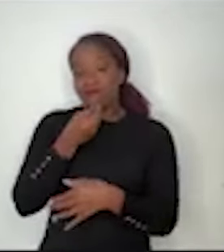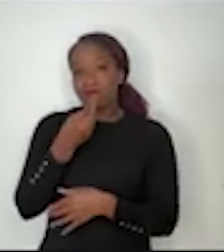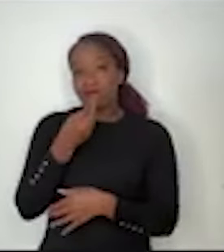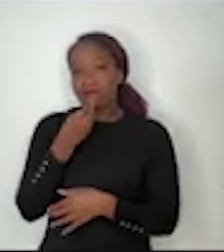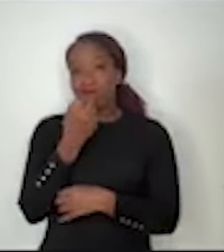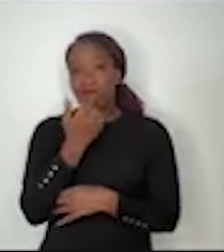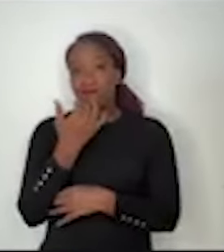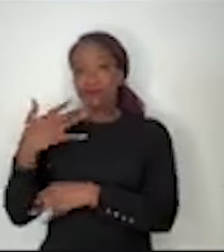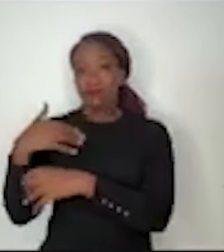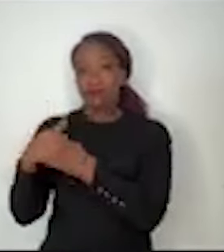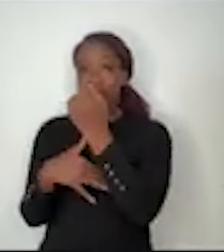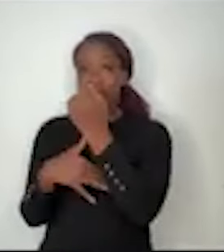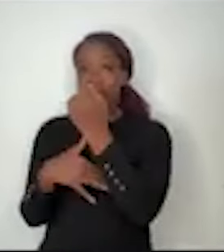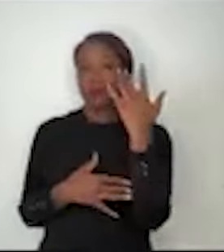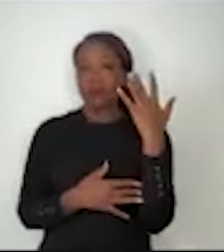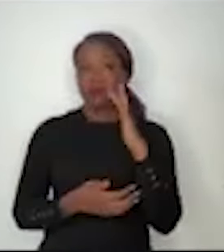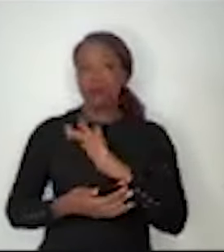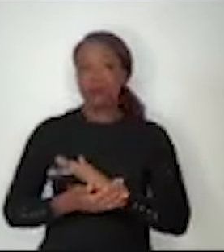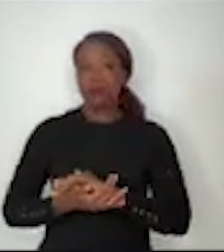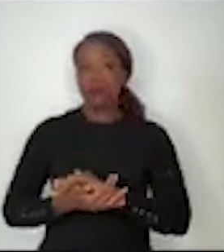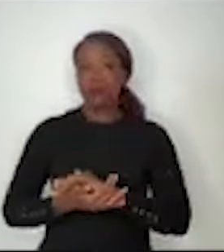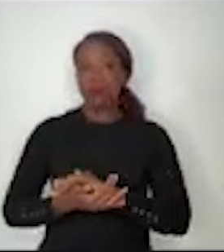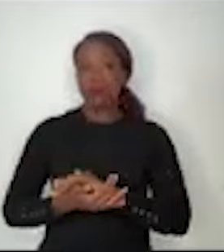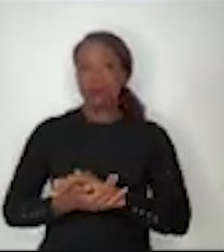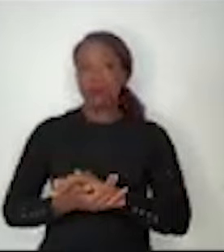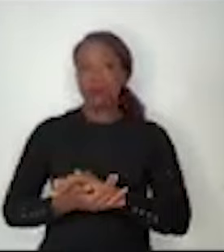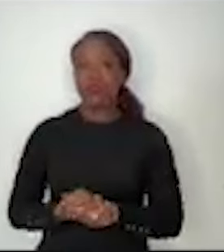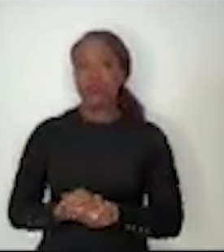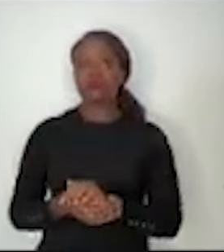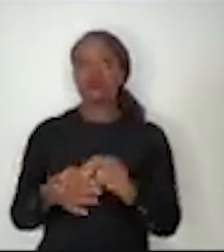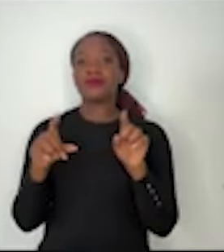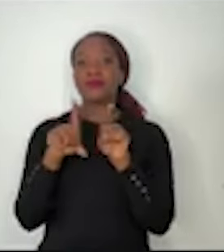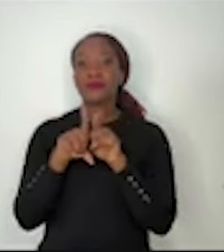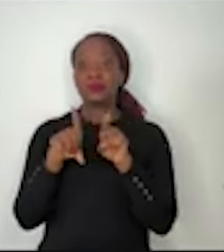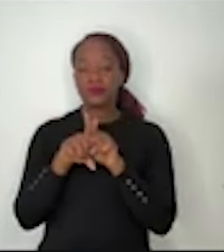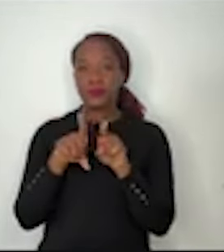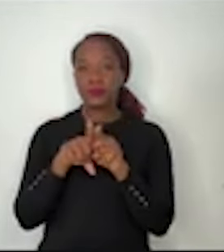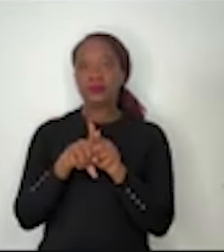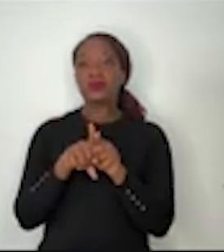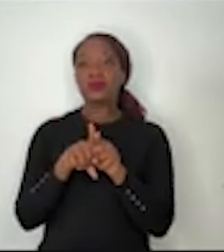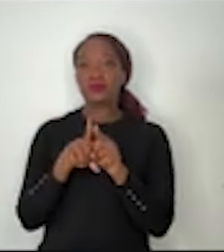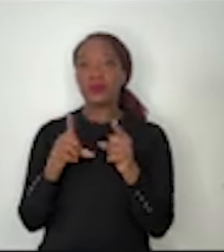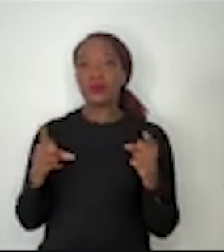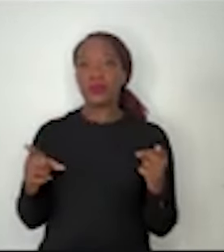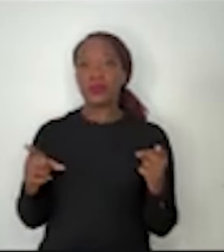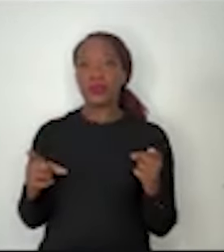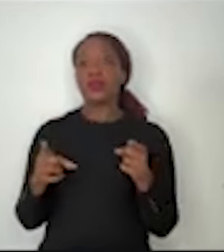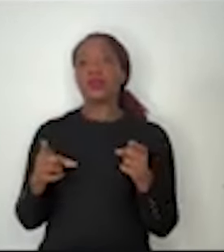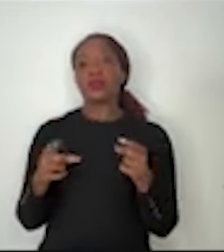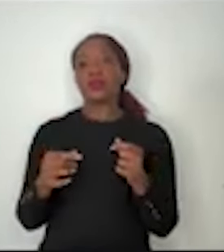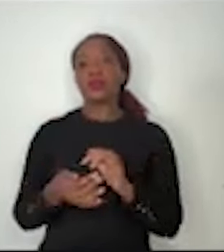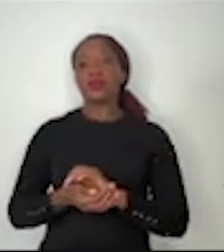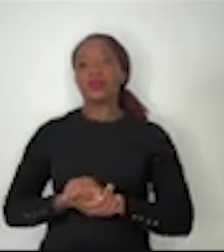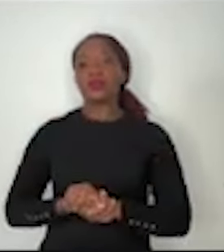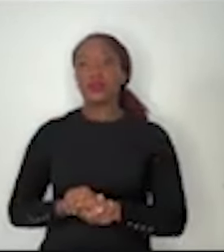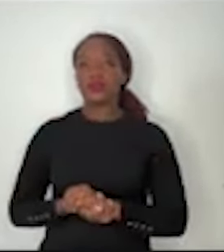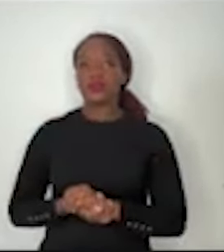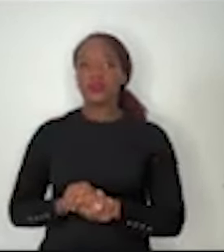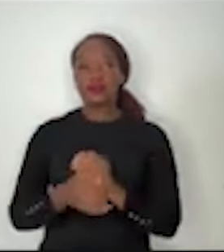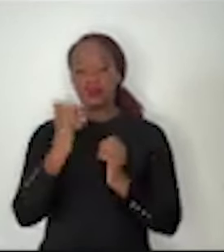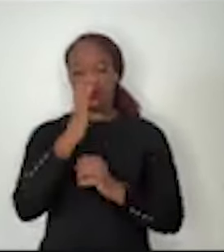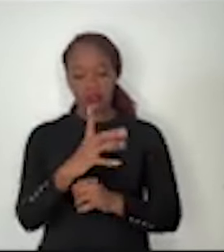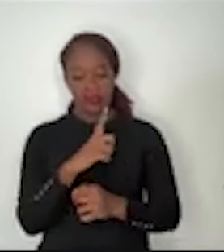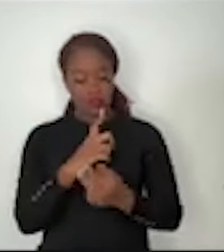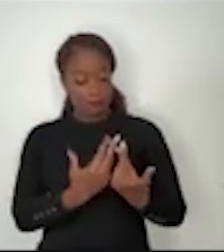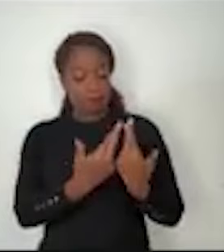na atmosfera o carbono que estava armazenado. O Brasil tem um compromisso internacional de